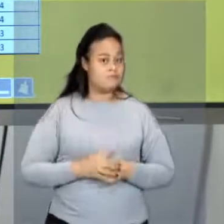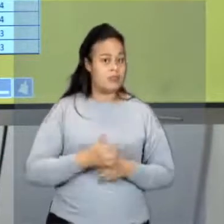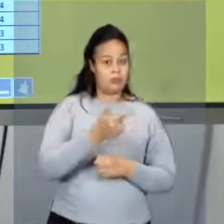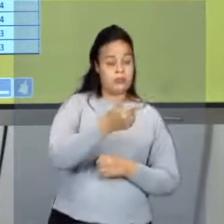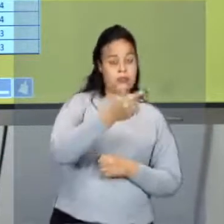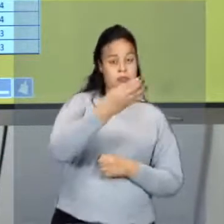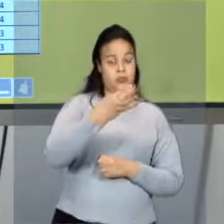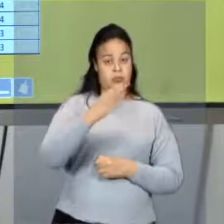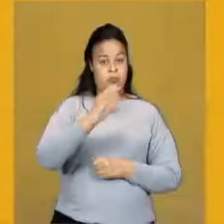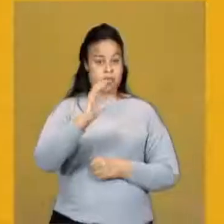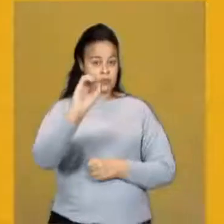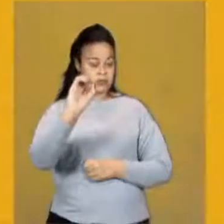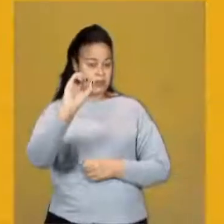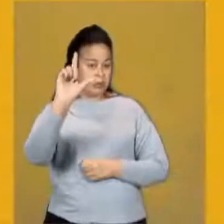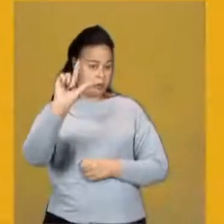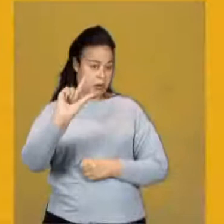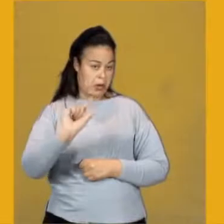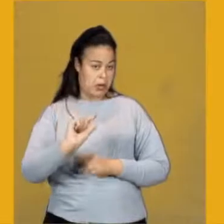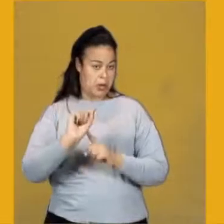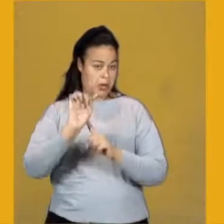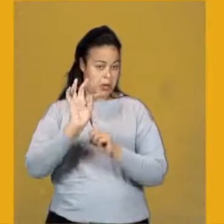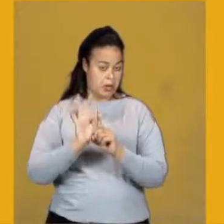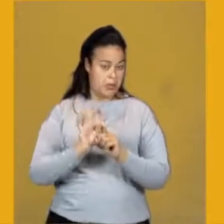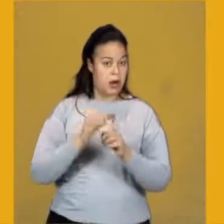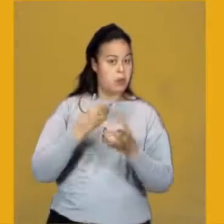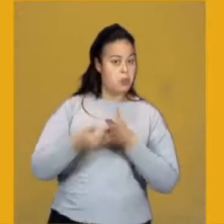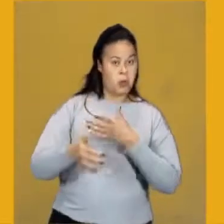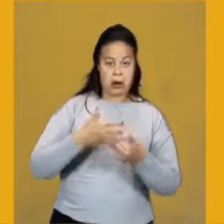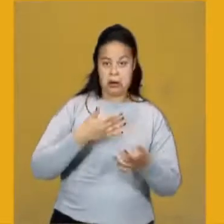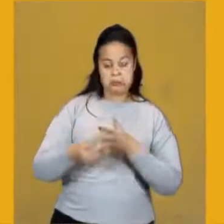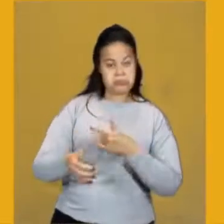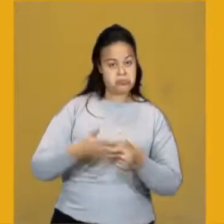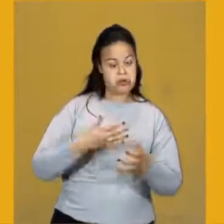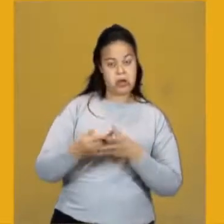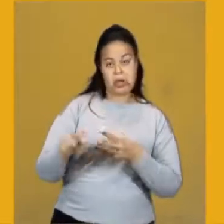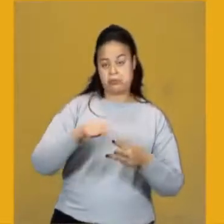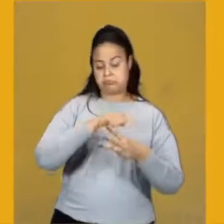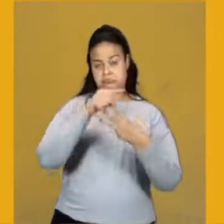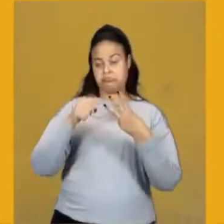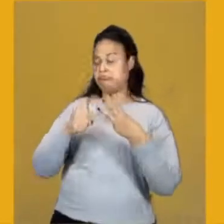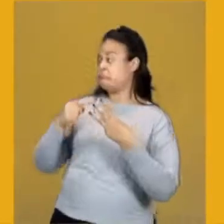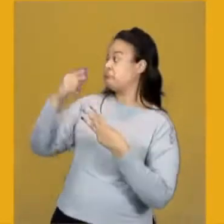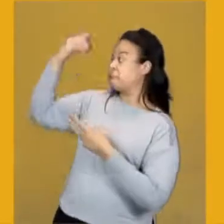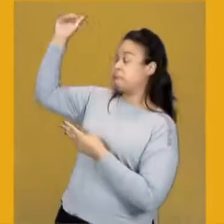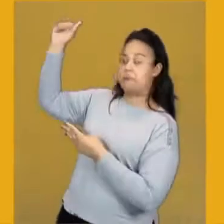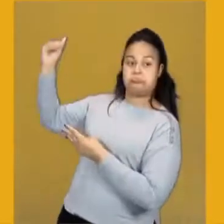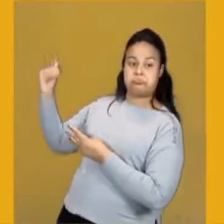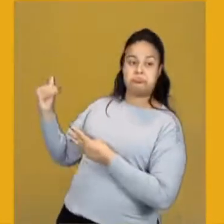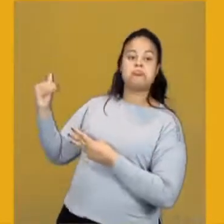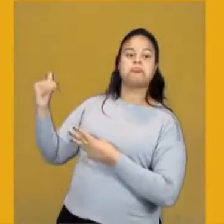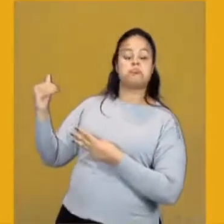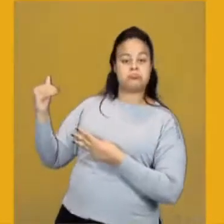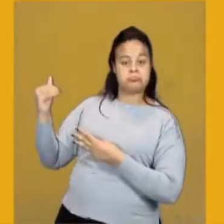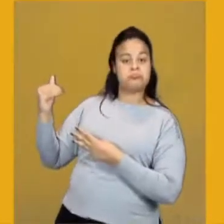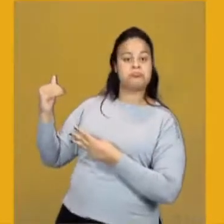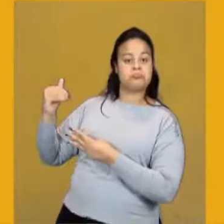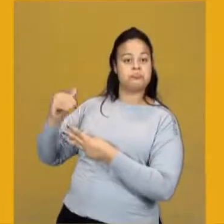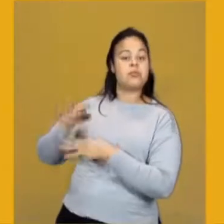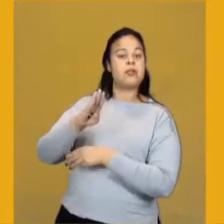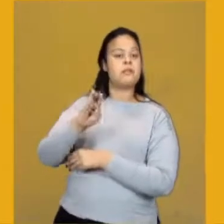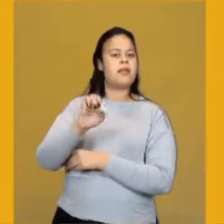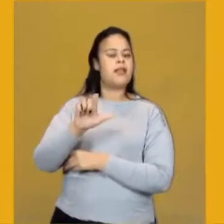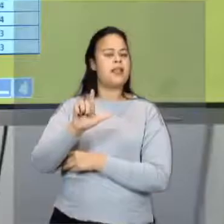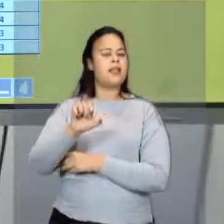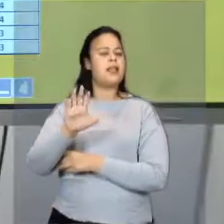graus Celsius, de mínima, pode ser qualquer uma dessas três aqui. Tá bom? Belém, Macapá, Boa